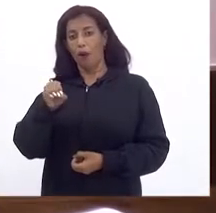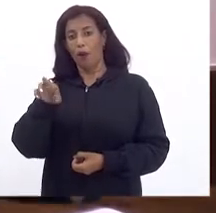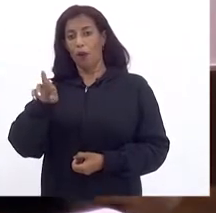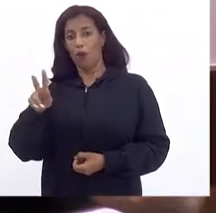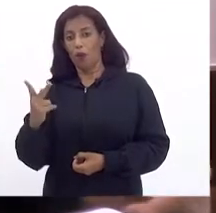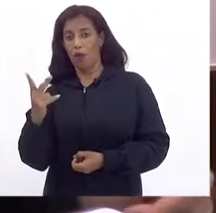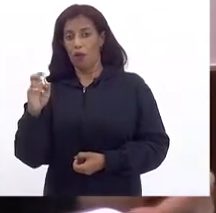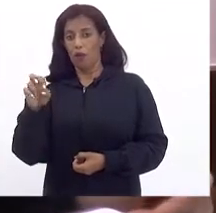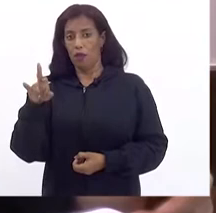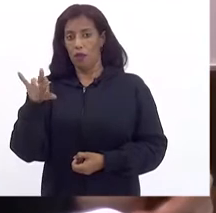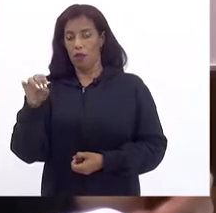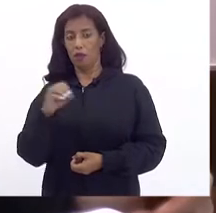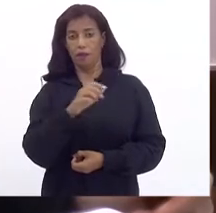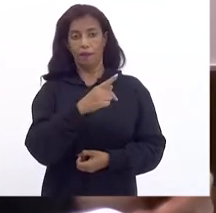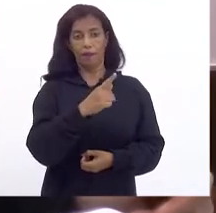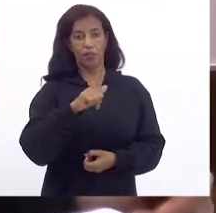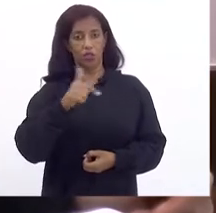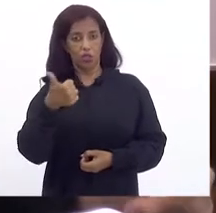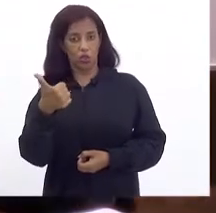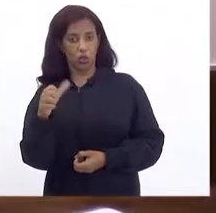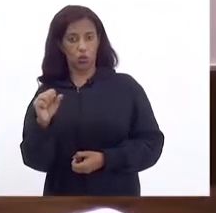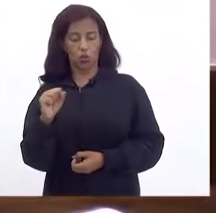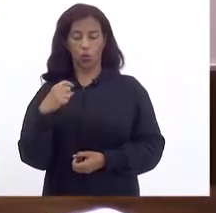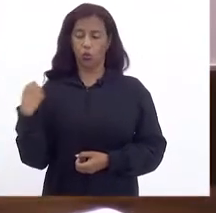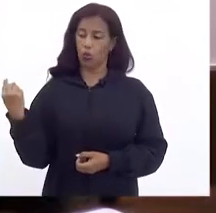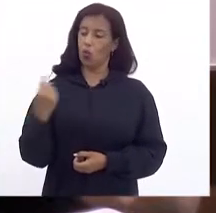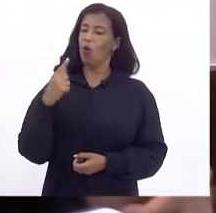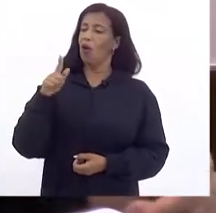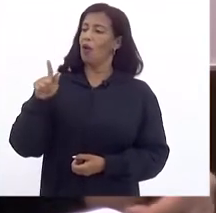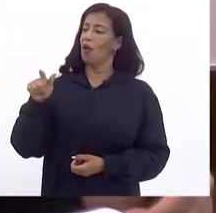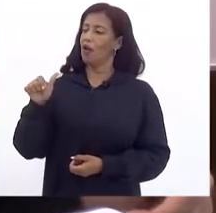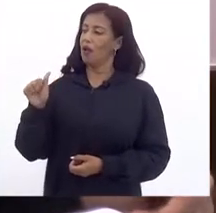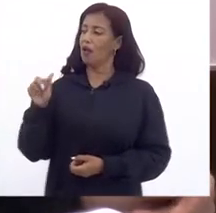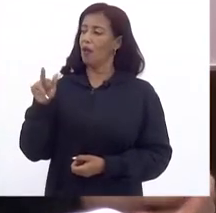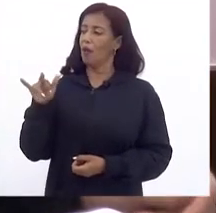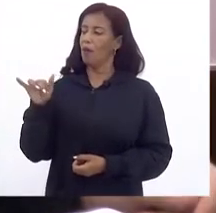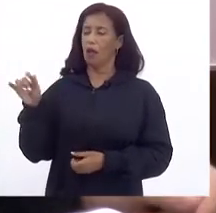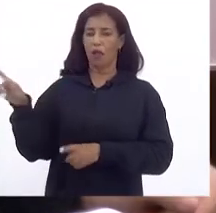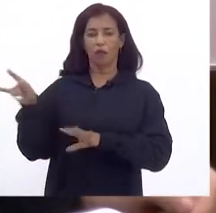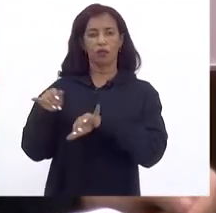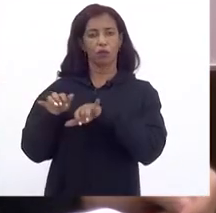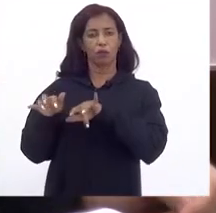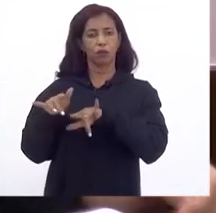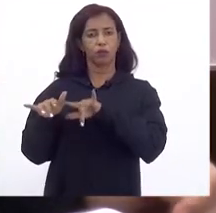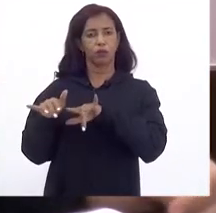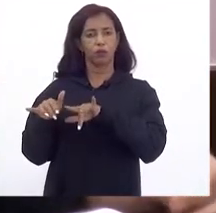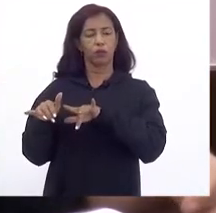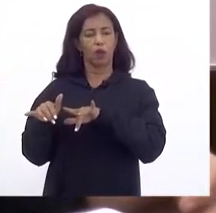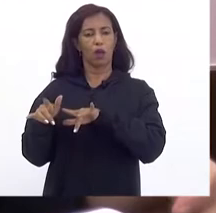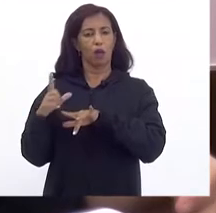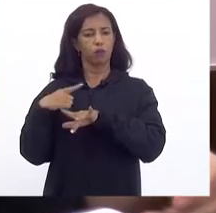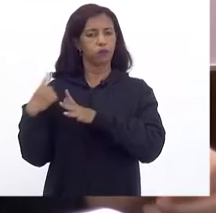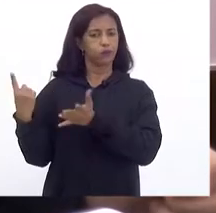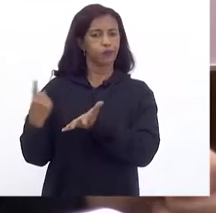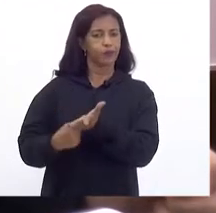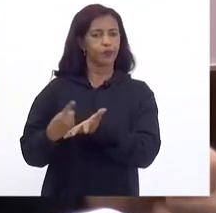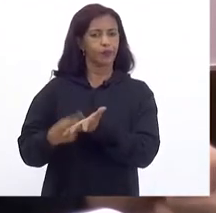A nossa Gabriela Está fazendo isso agora O acórdão